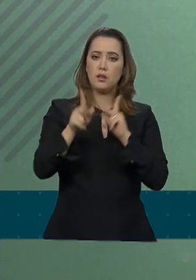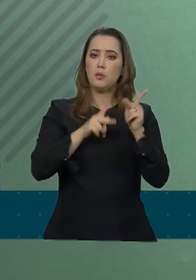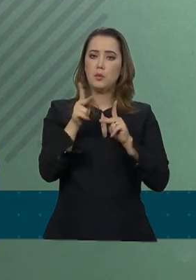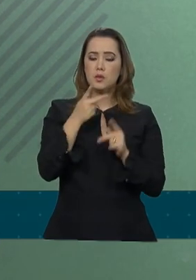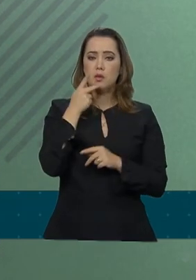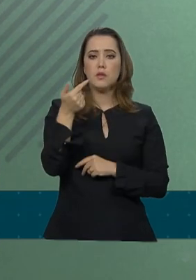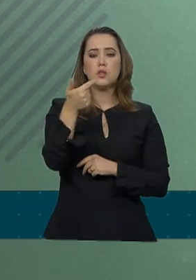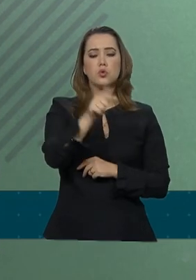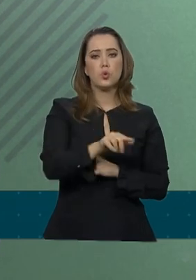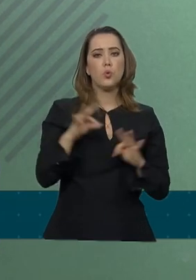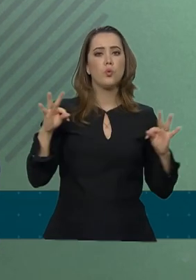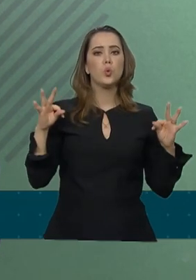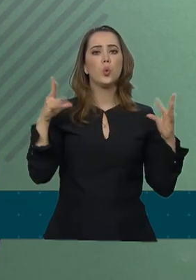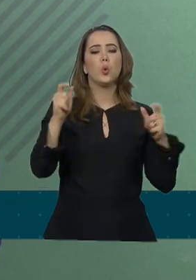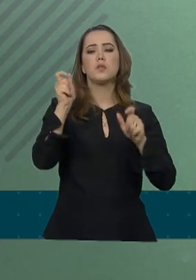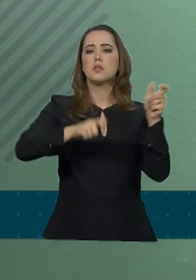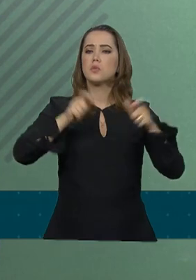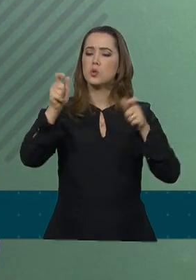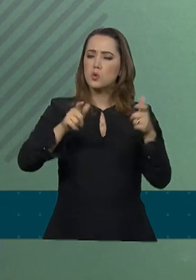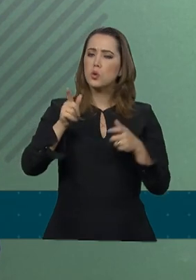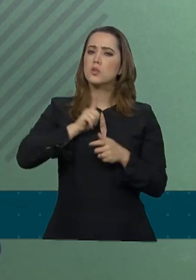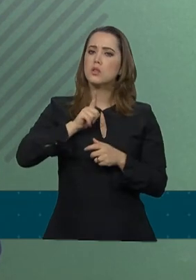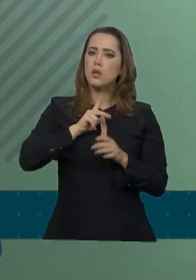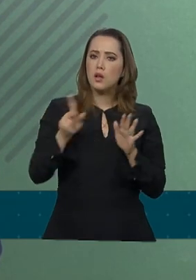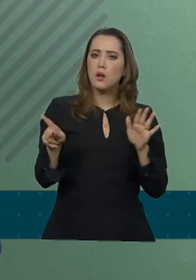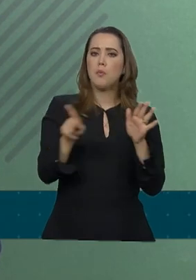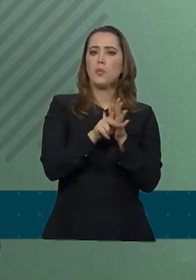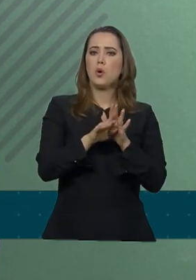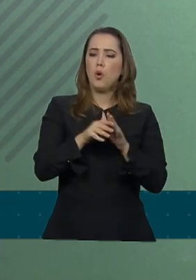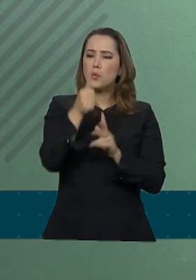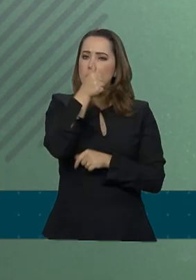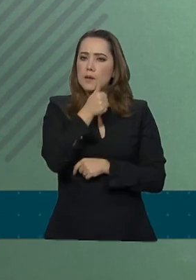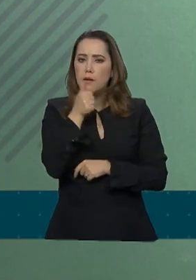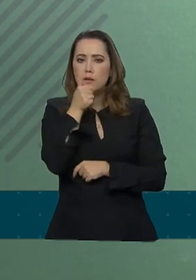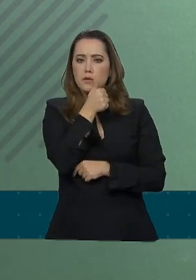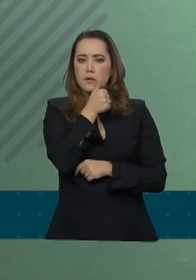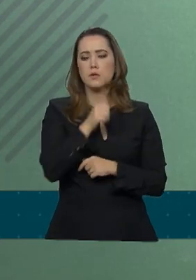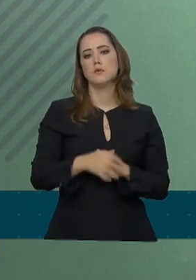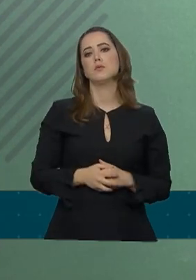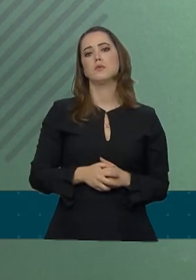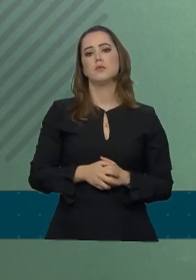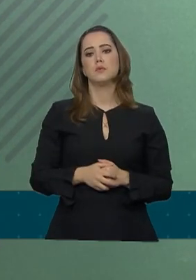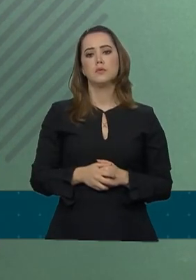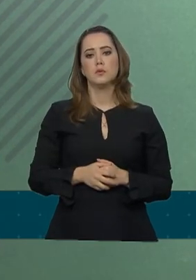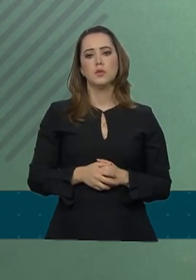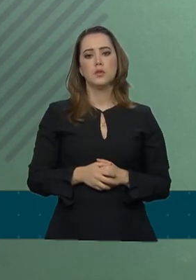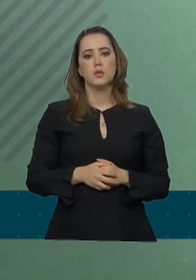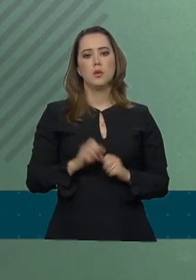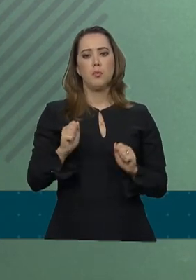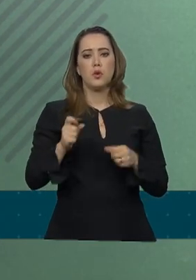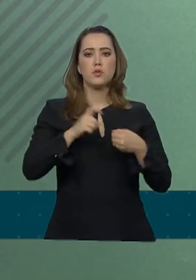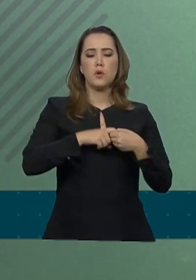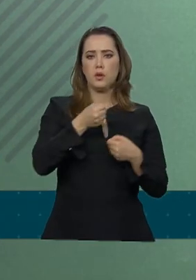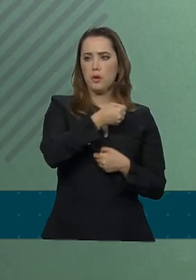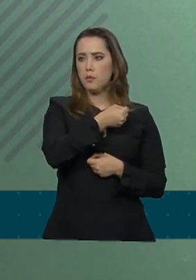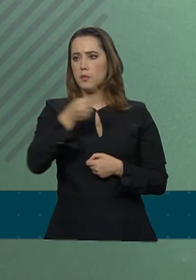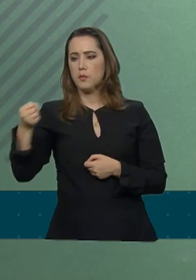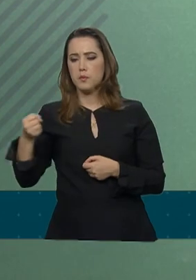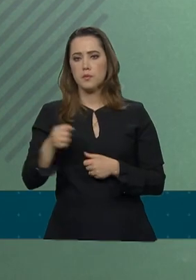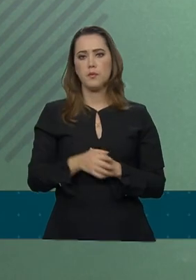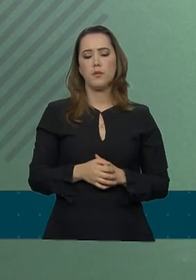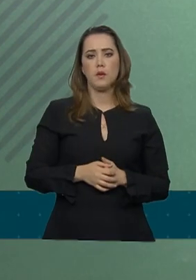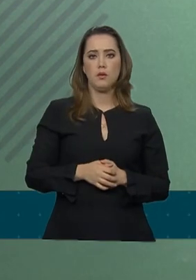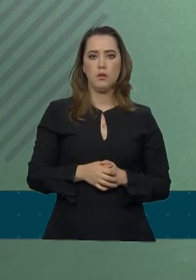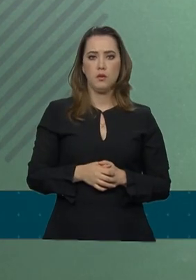reforça, todo mundo vai ter a sua cota de sacrifício. Pode voltar com ela. A questão